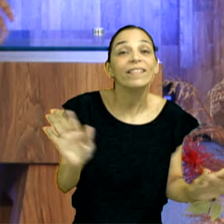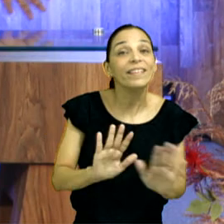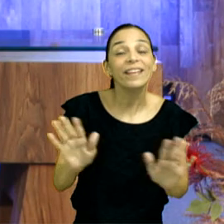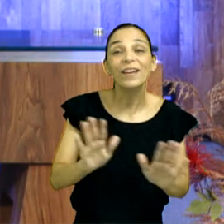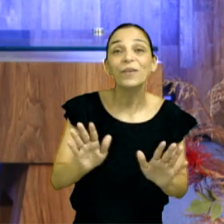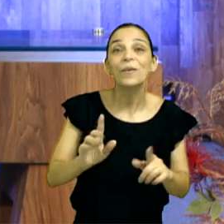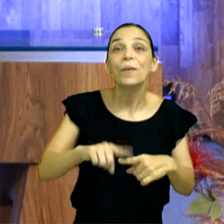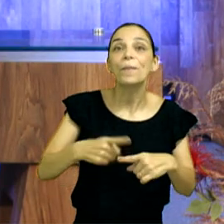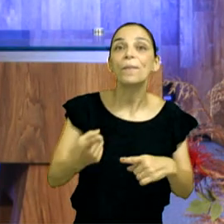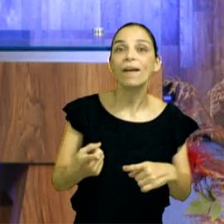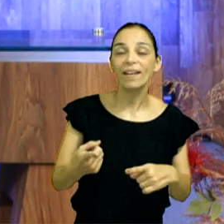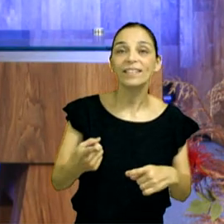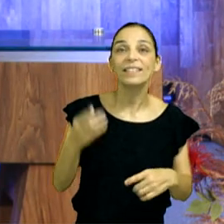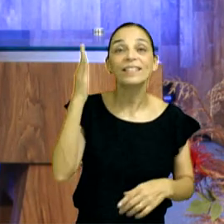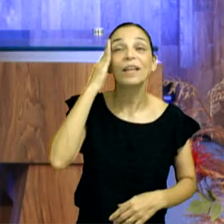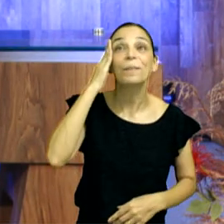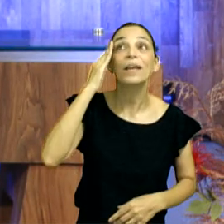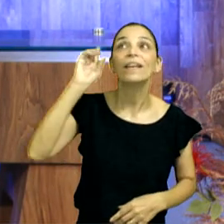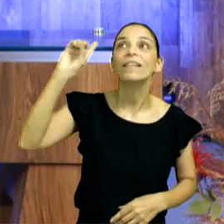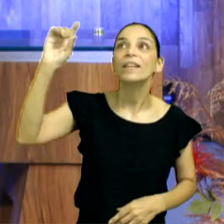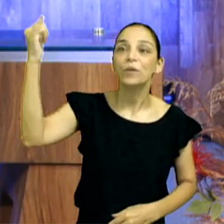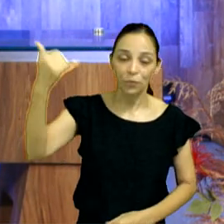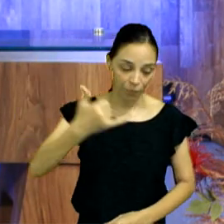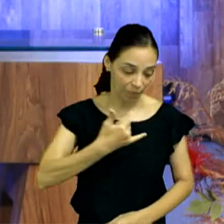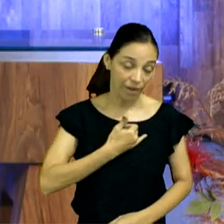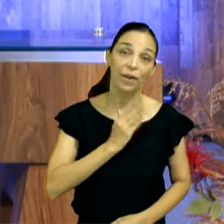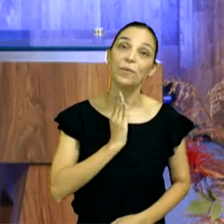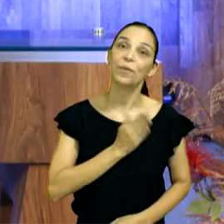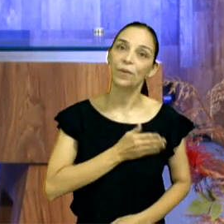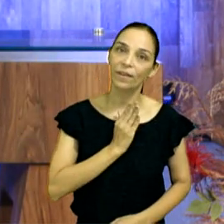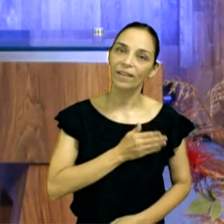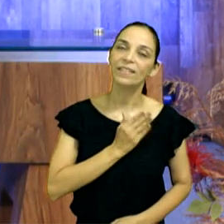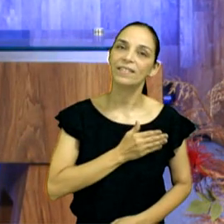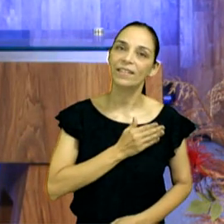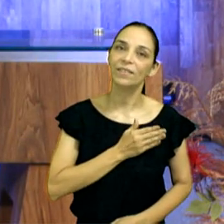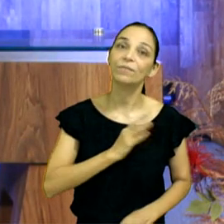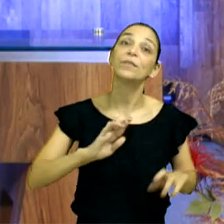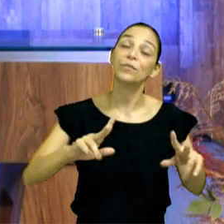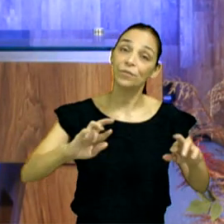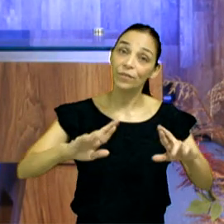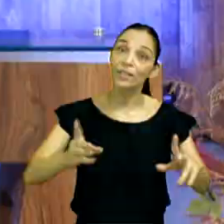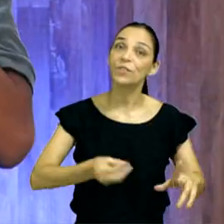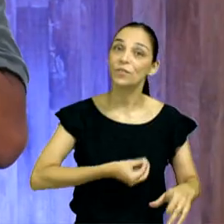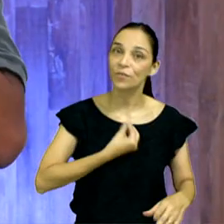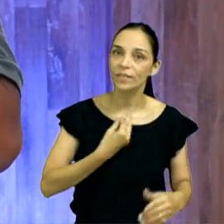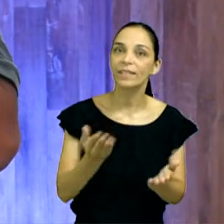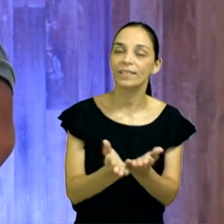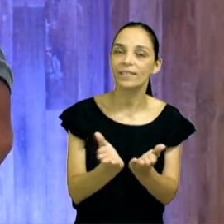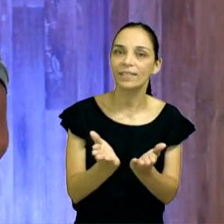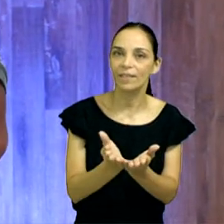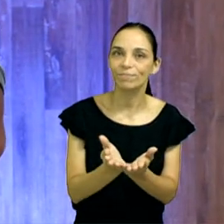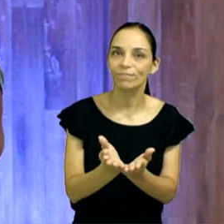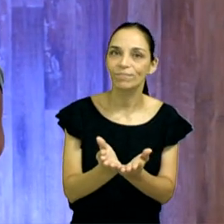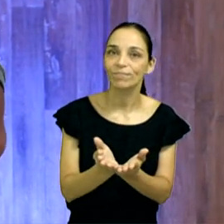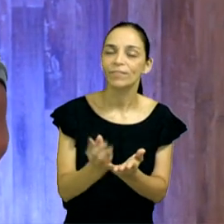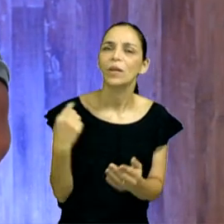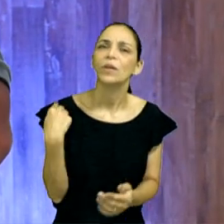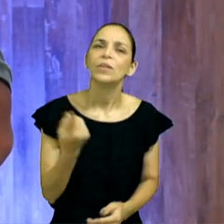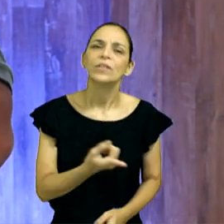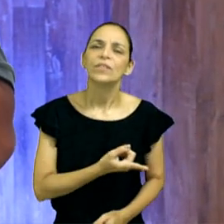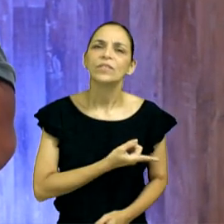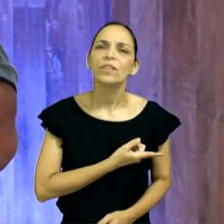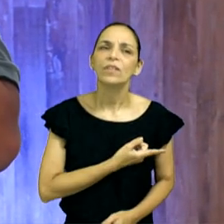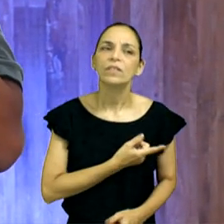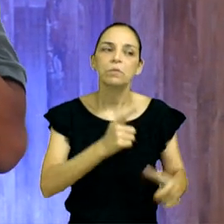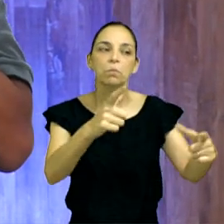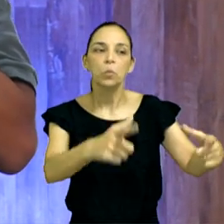coração. O que Deus quer falar ao meu coração. E essa é a grande diferença na vida do crente. Nós não vamos a um